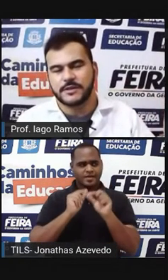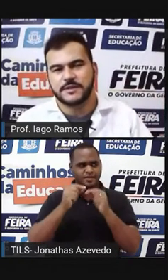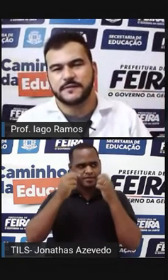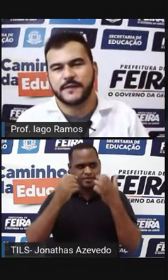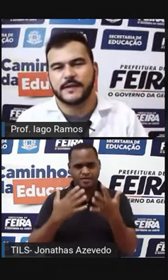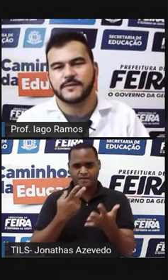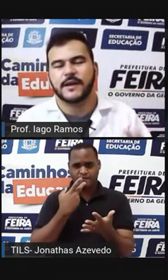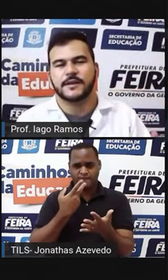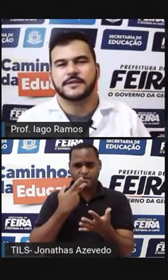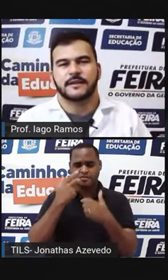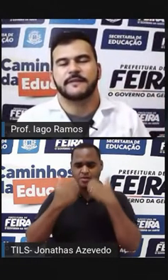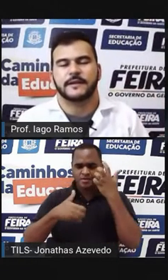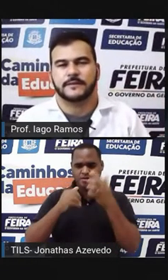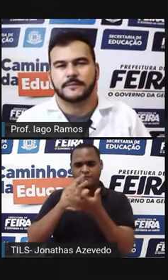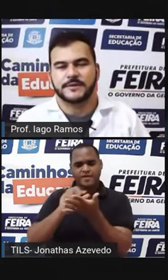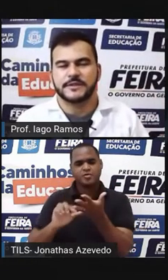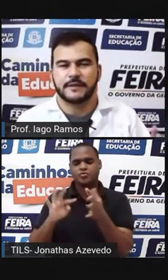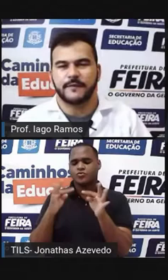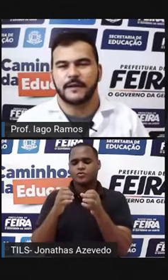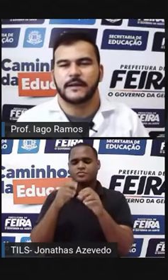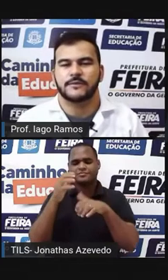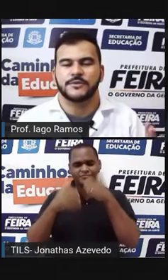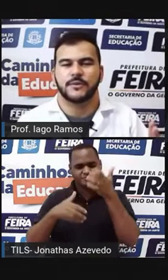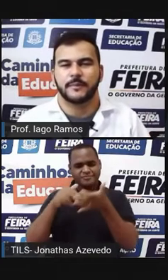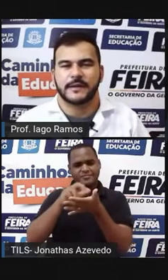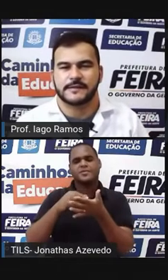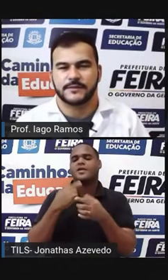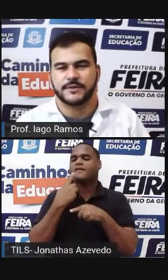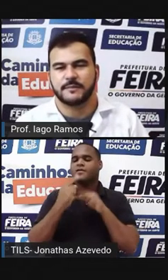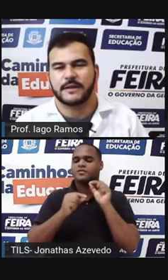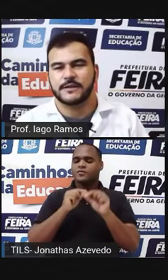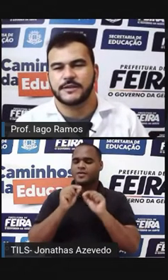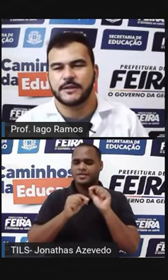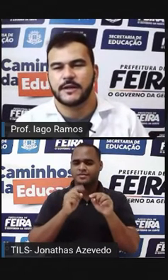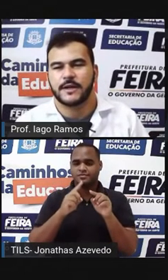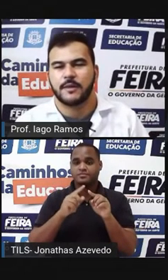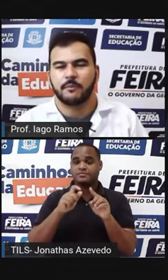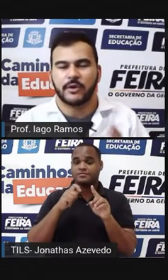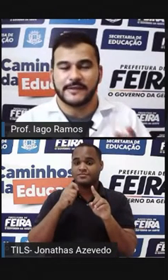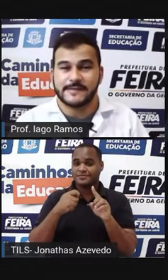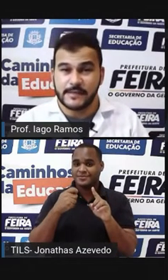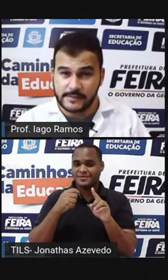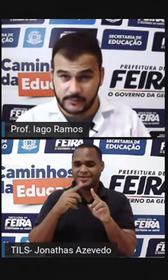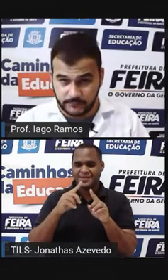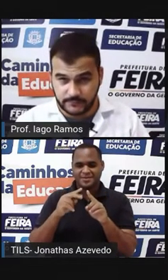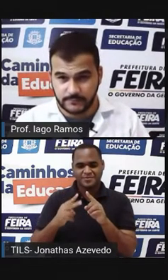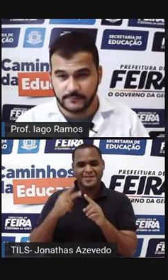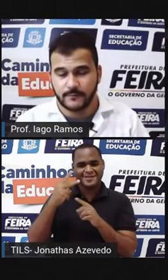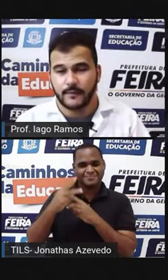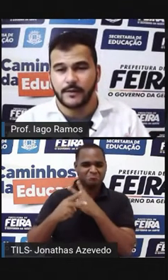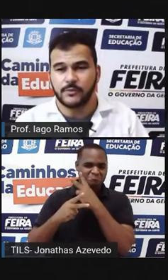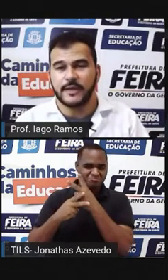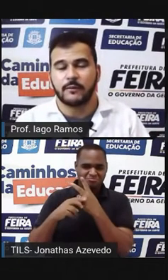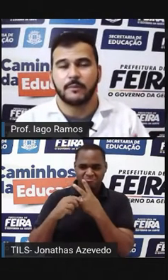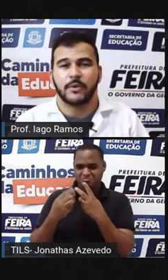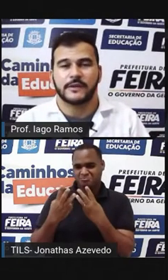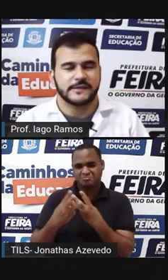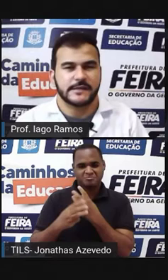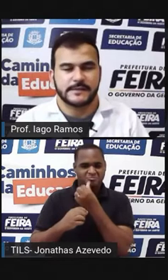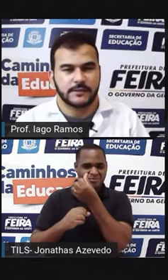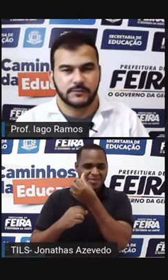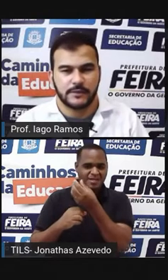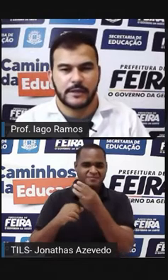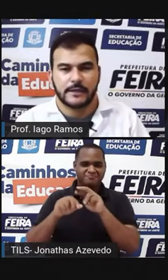De tudo que a gente fez O que é que a gente está falando? A gente está falando de uma operação Chamada de potenciação E o que é uma